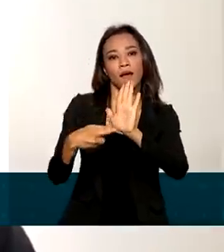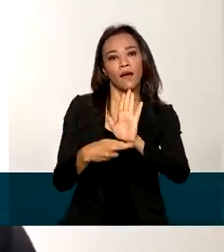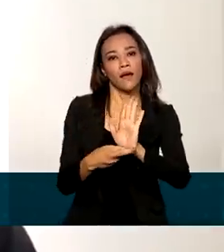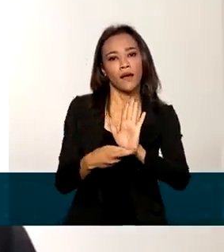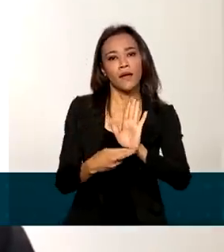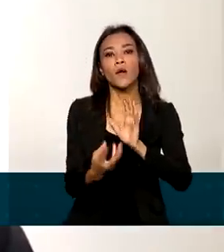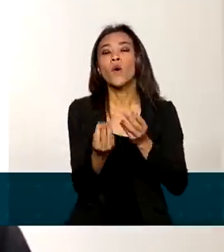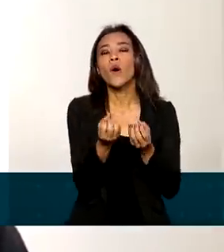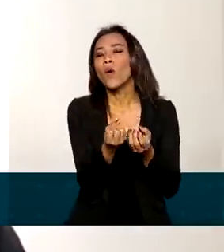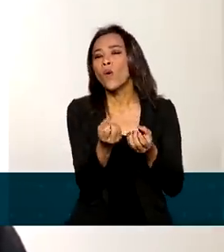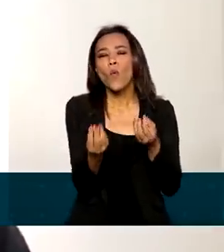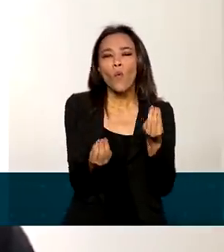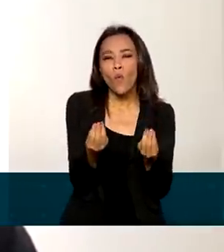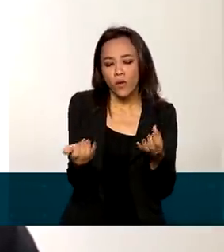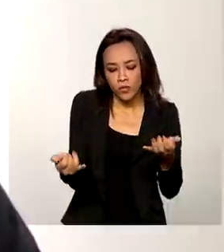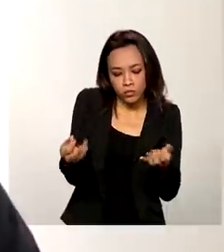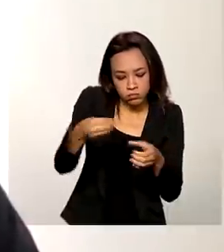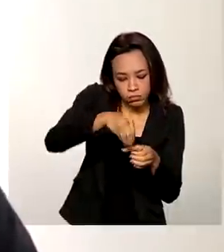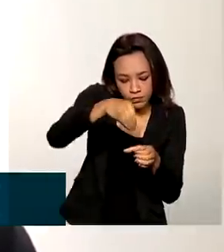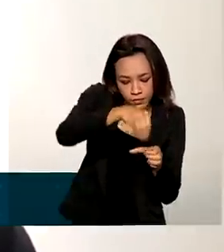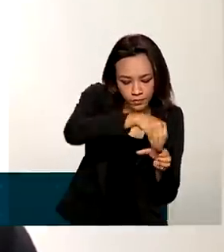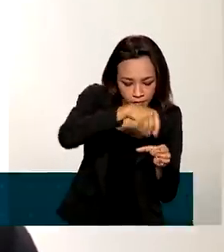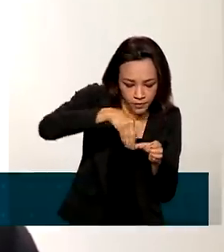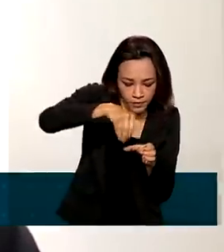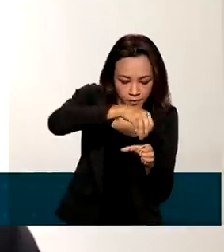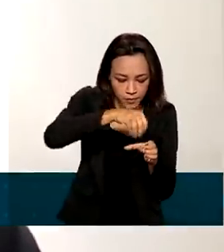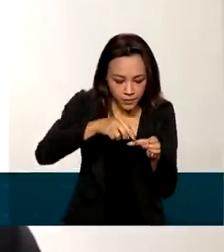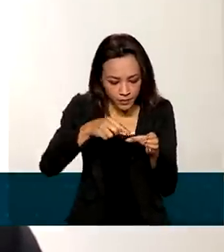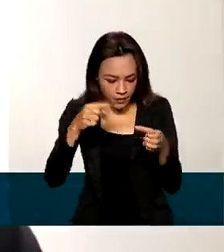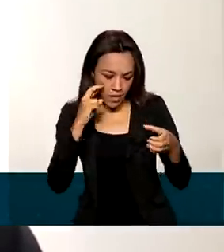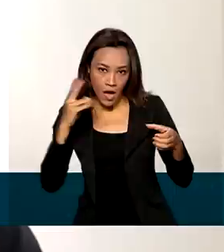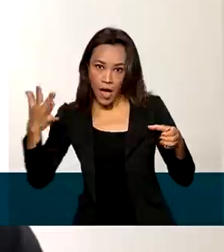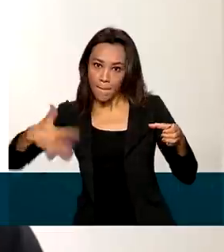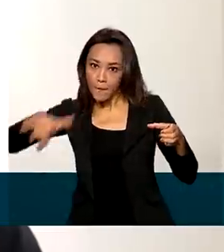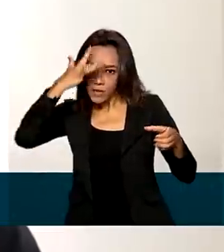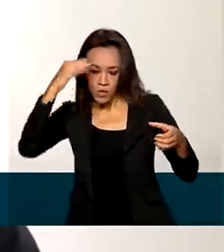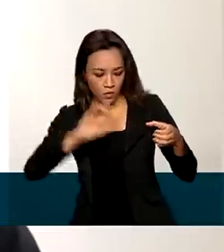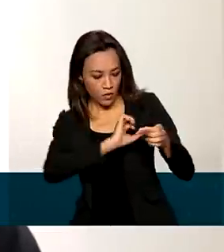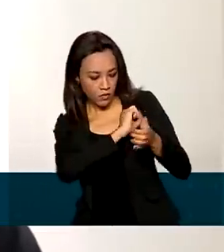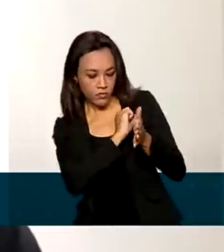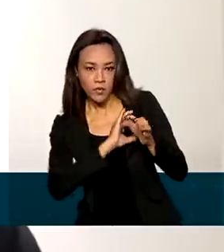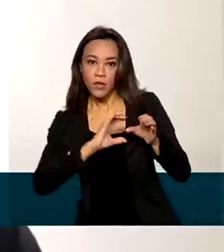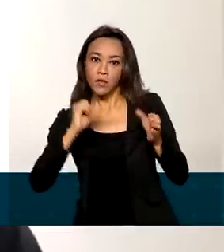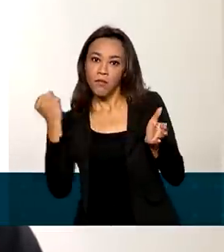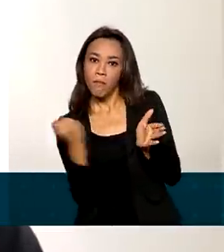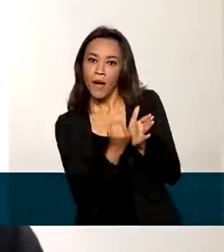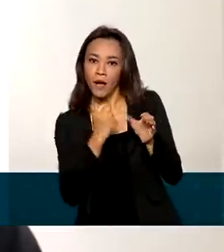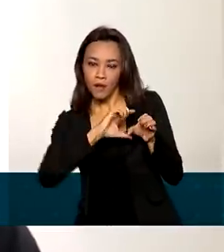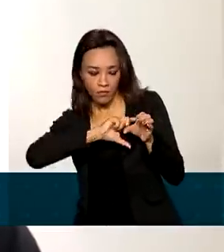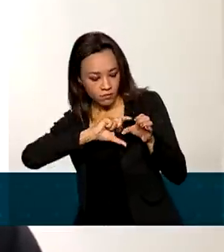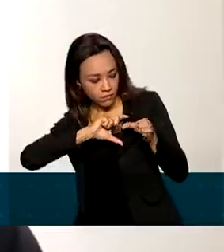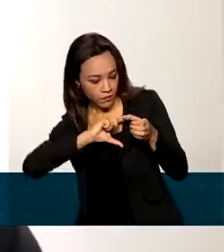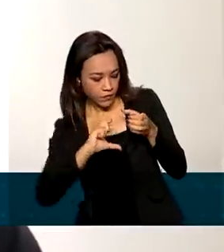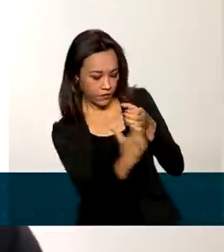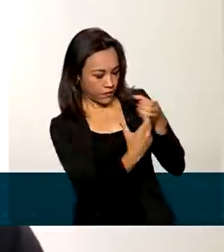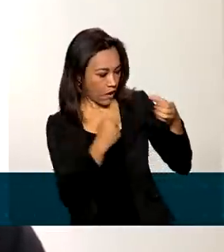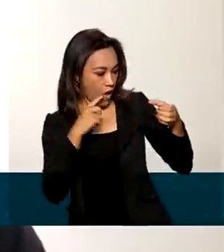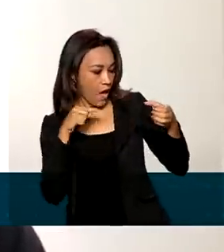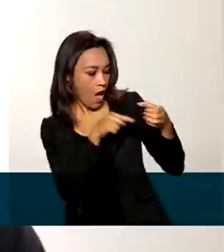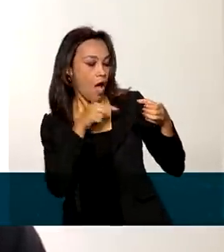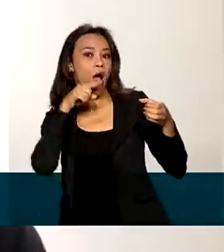composição quanto de rotulagem, para que o consumidor saiba identificar o produto e que possa comparar diferentes